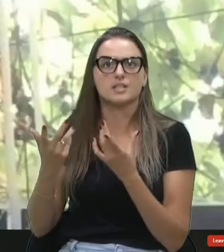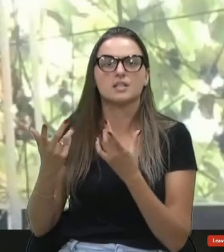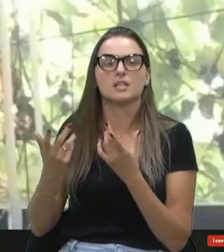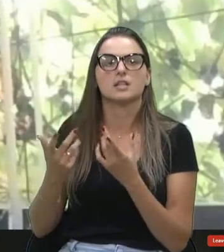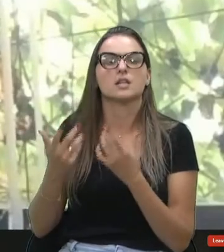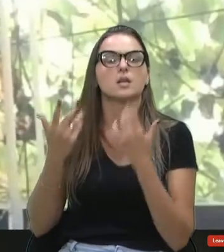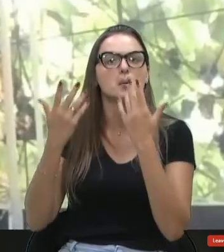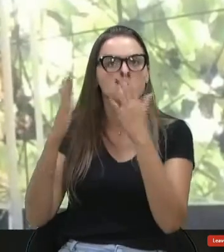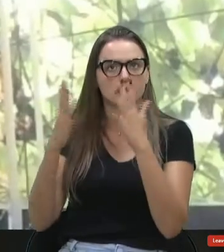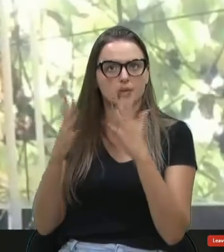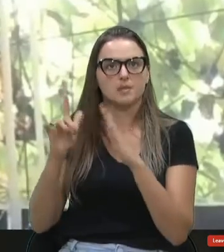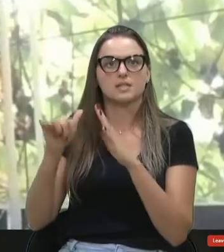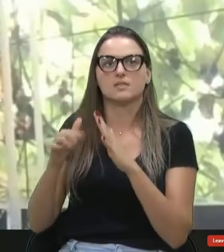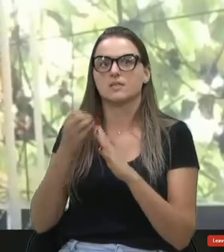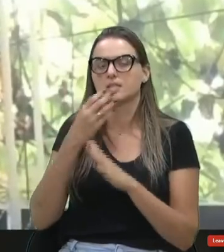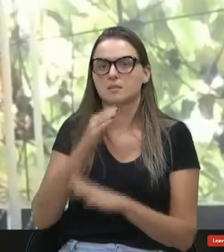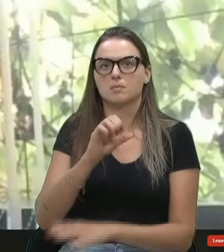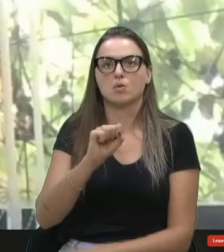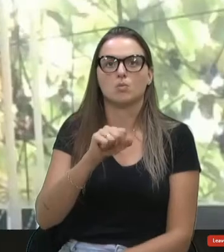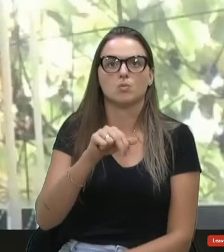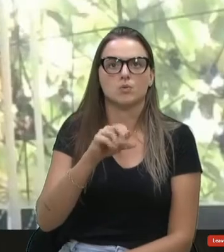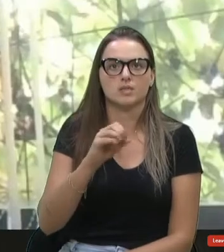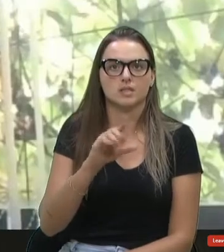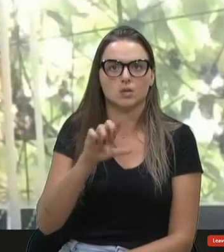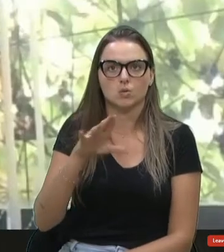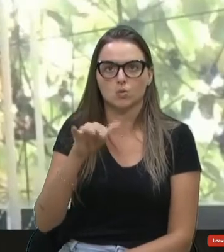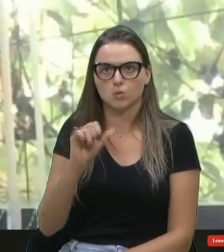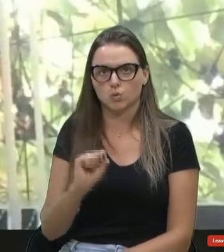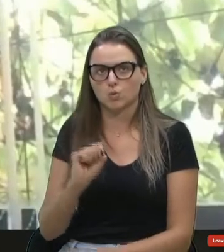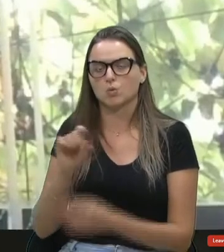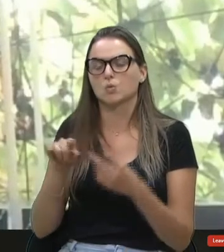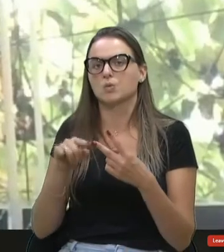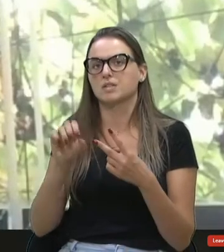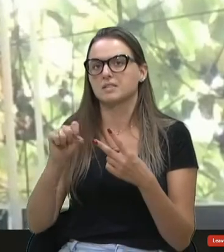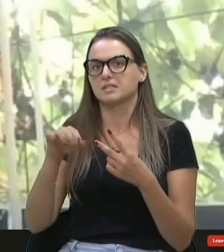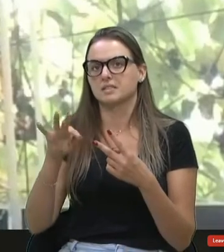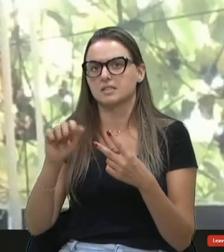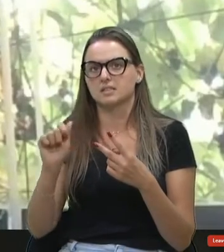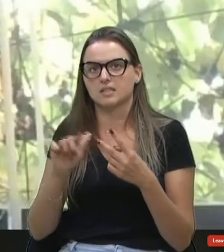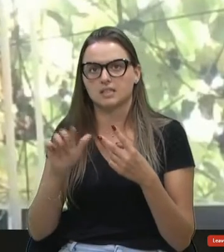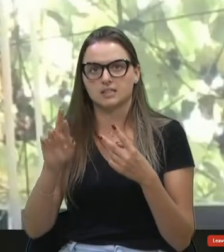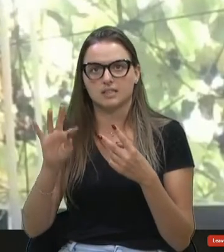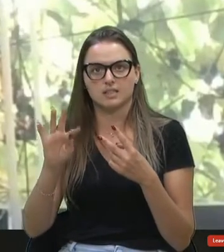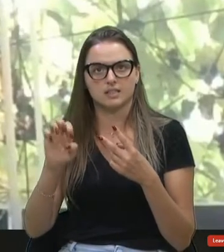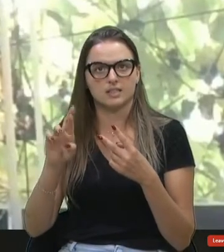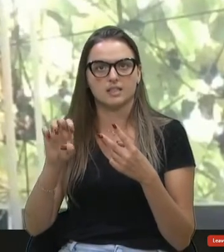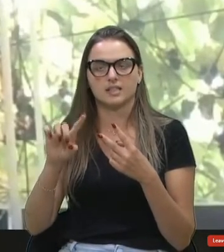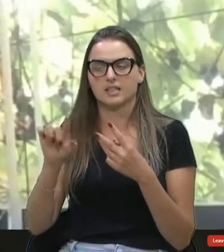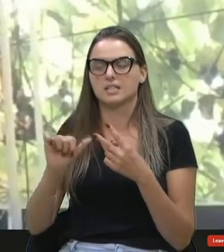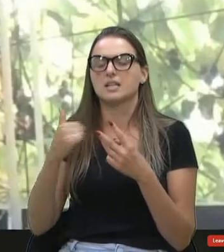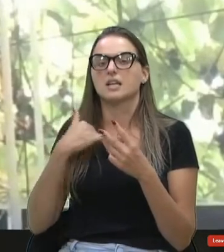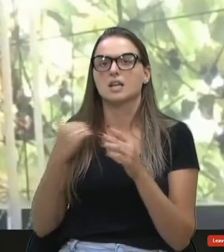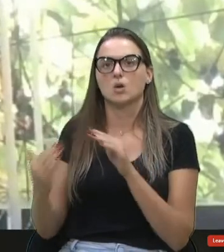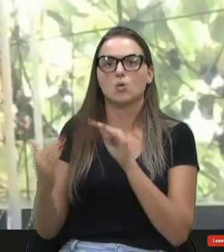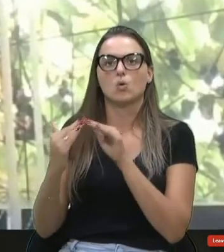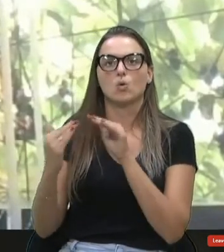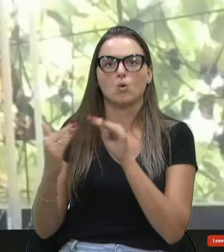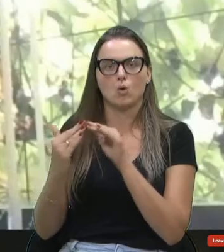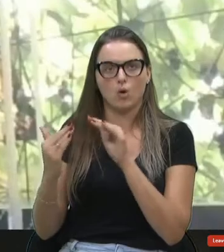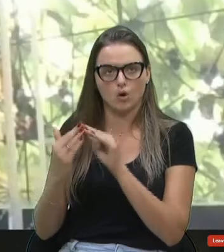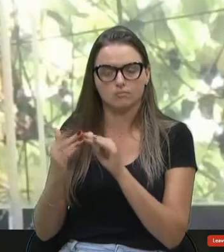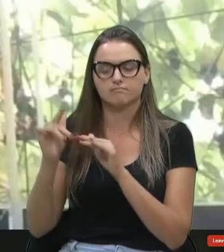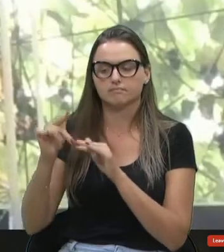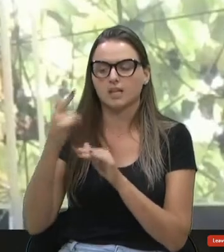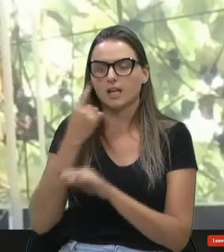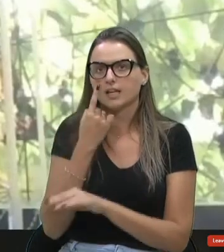servir ao São Lucas, à Vila Romana, à Santa Tereza. Ali precisa, concordo contigo. É muito